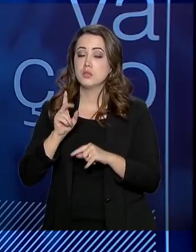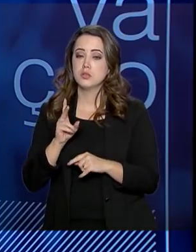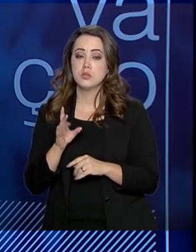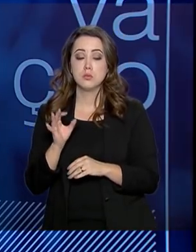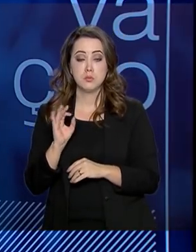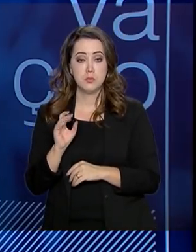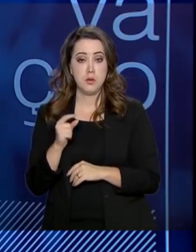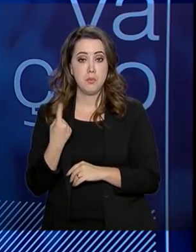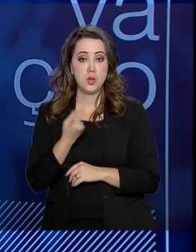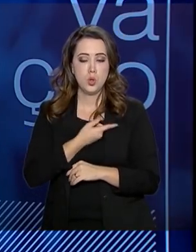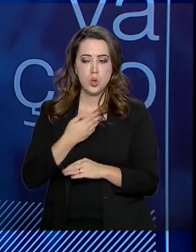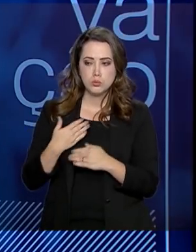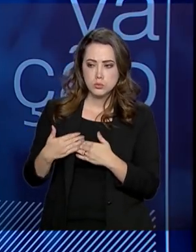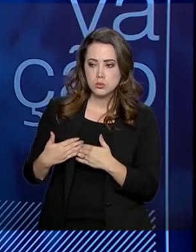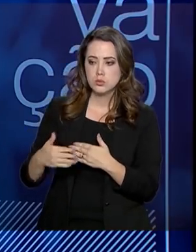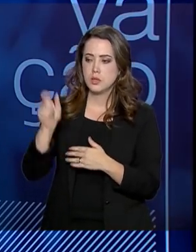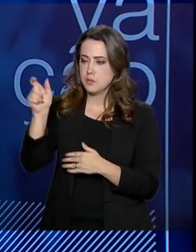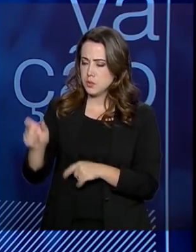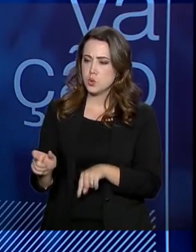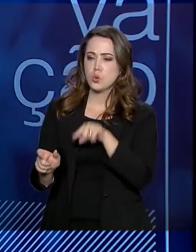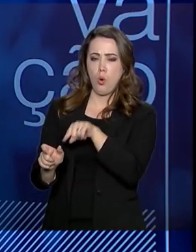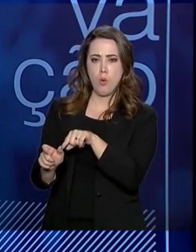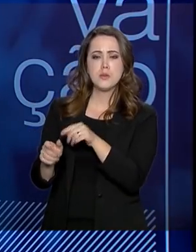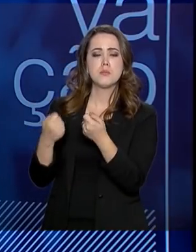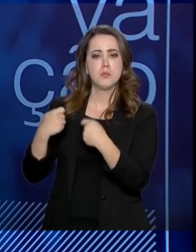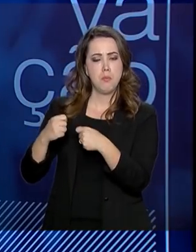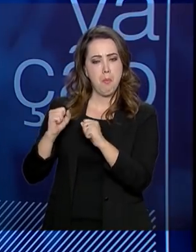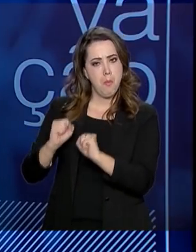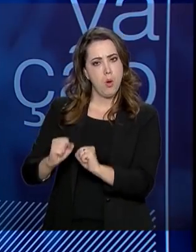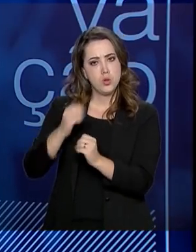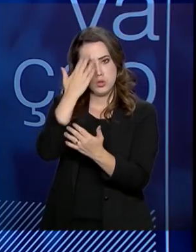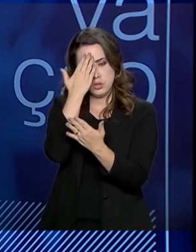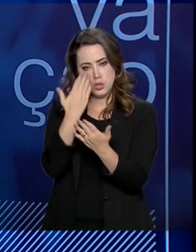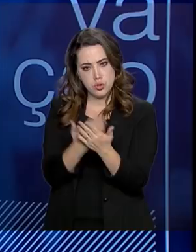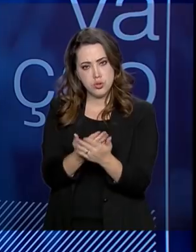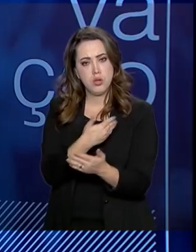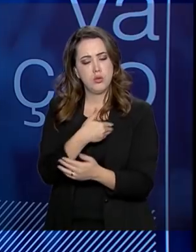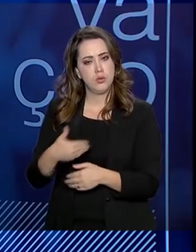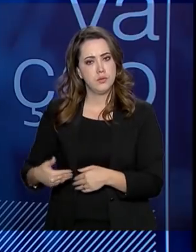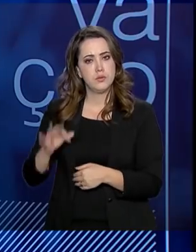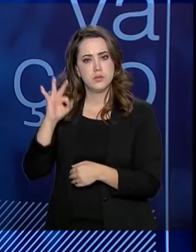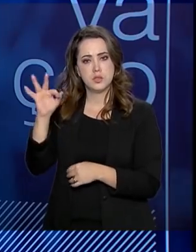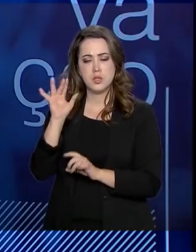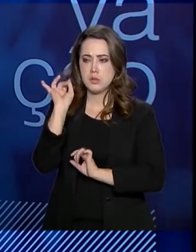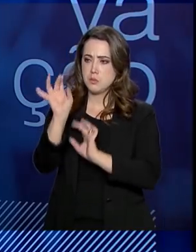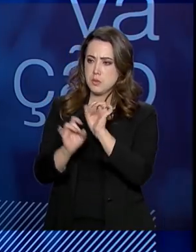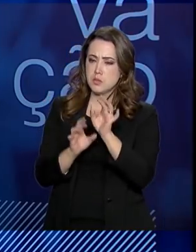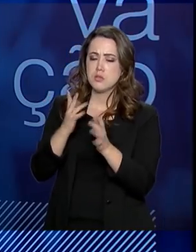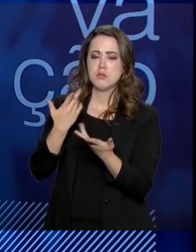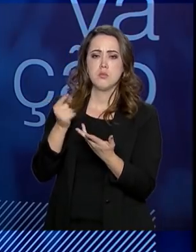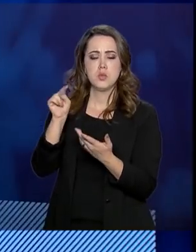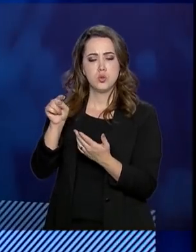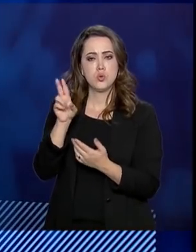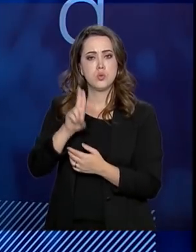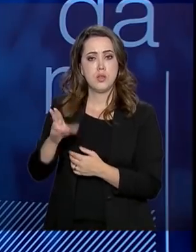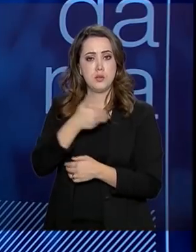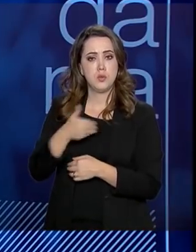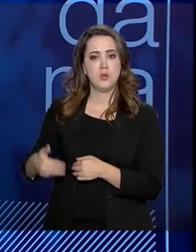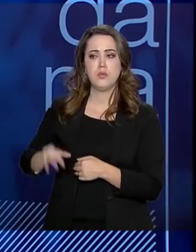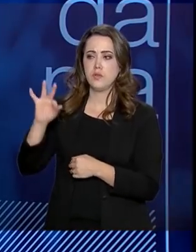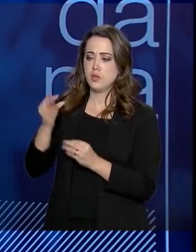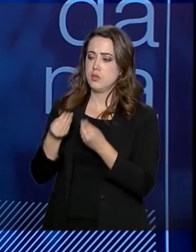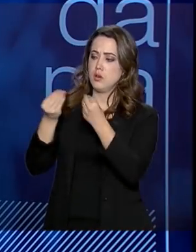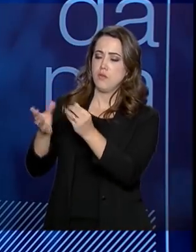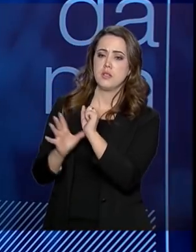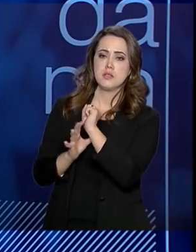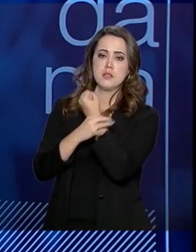manter esse cidadão confiante de que a plataforma digital, especialmente quando usada para o governo, vai lhe dar a segurança